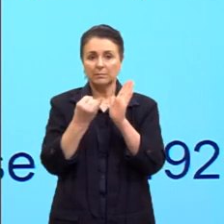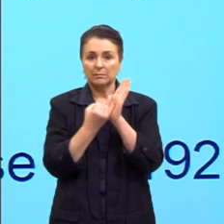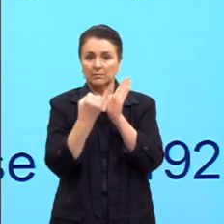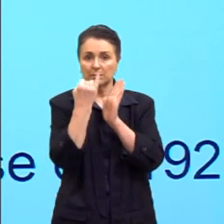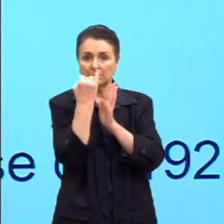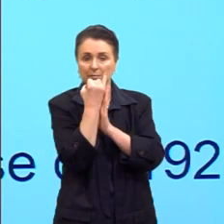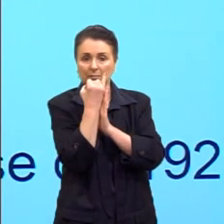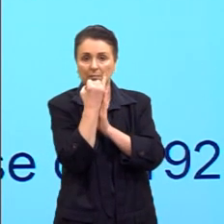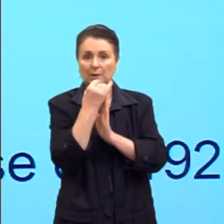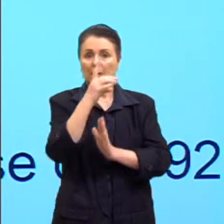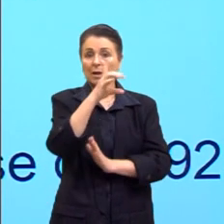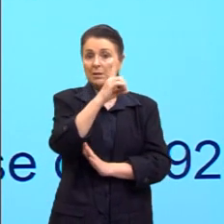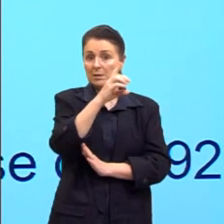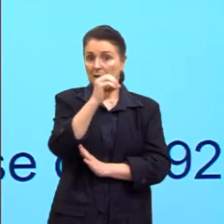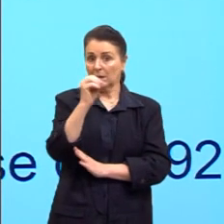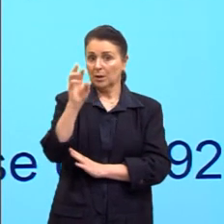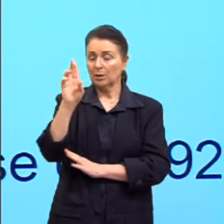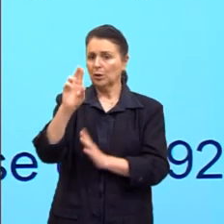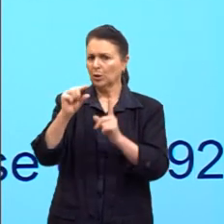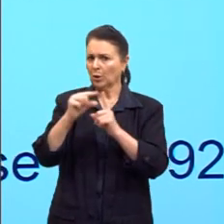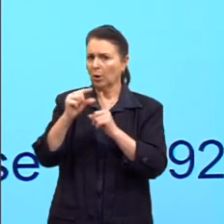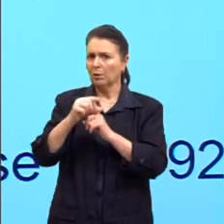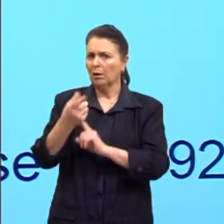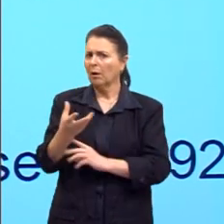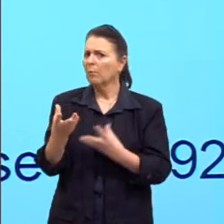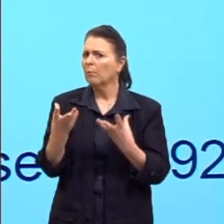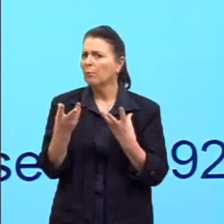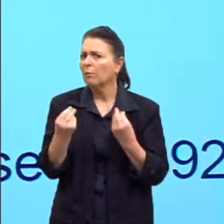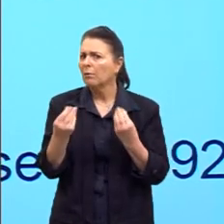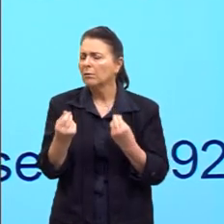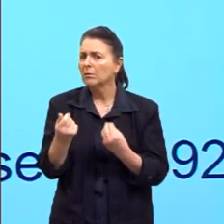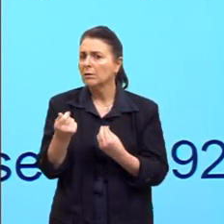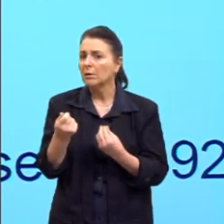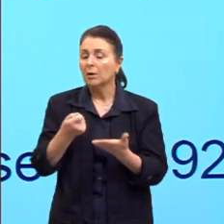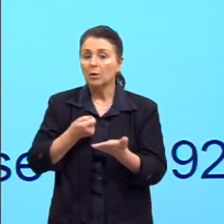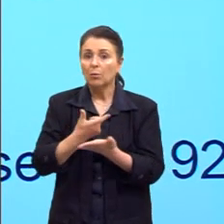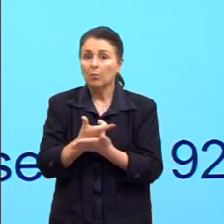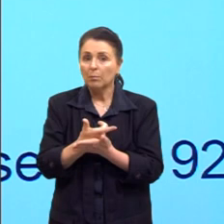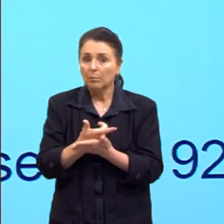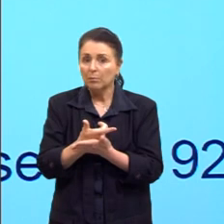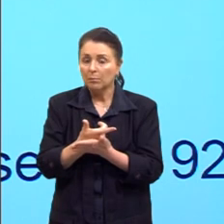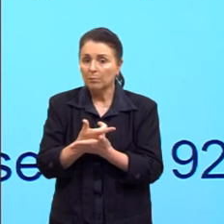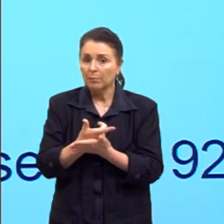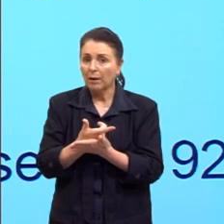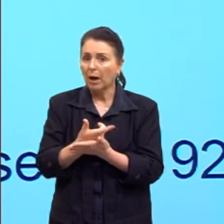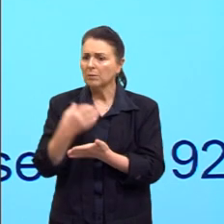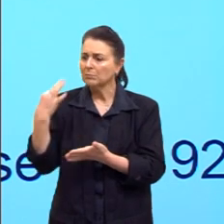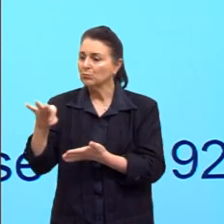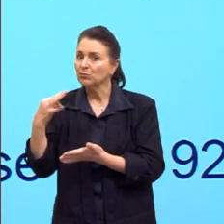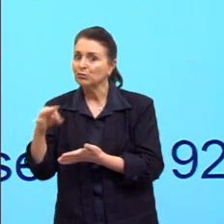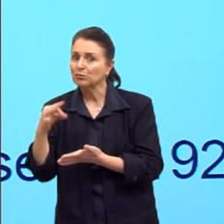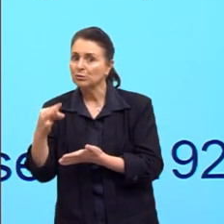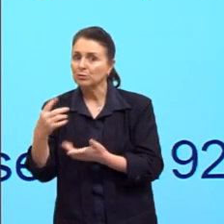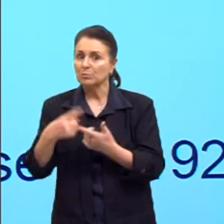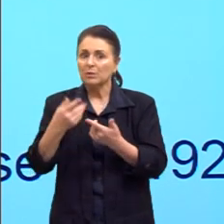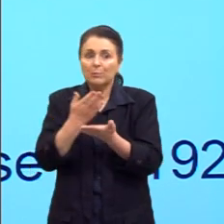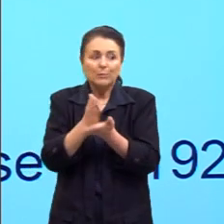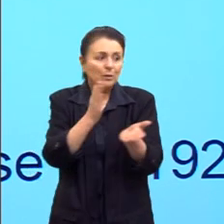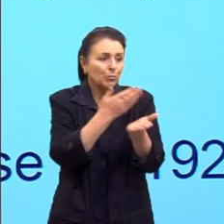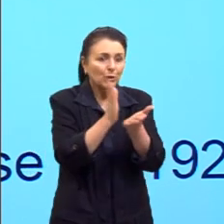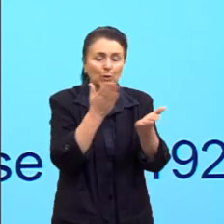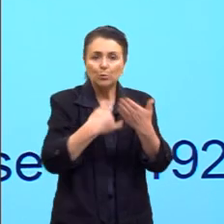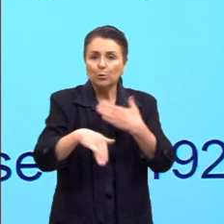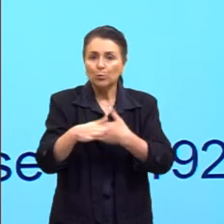eram muita grana. Mas eles estão dizendo, ó, comprar esse carro tem que ser em dinheiro, porque eles perderam tudo no